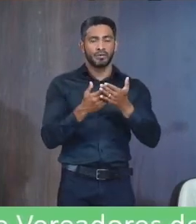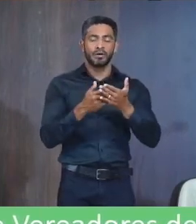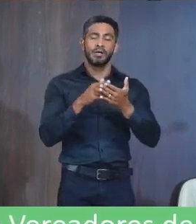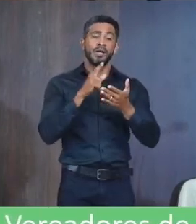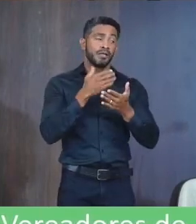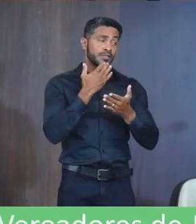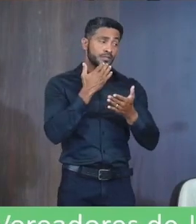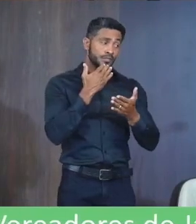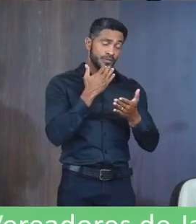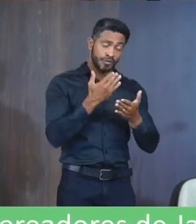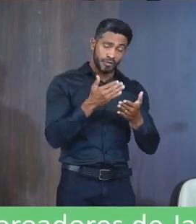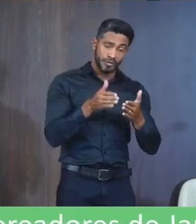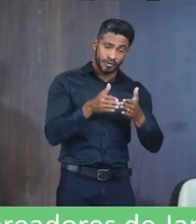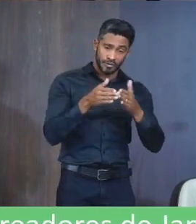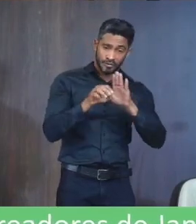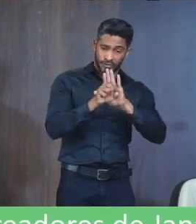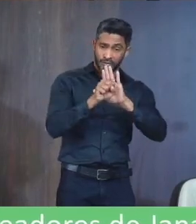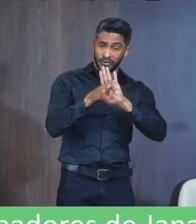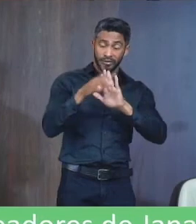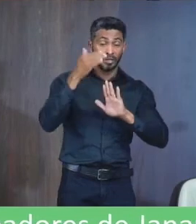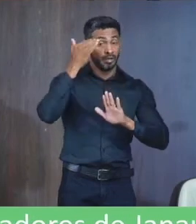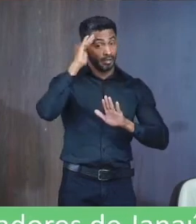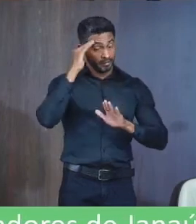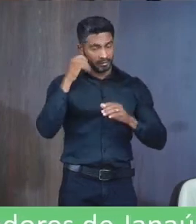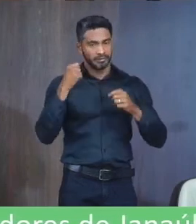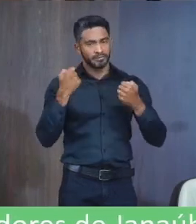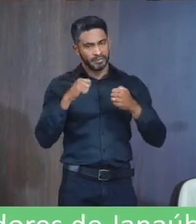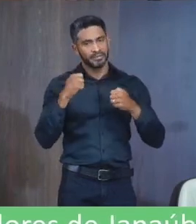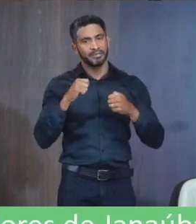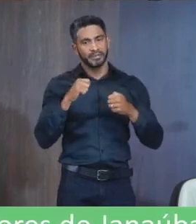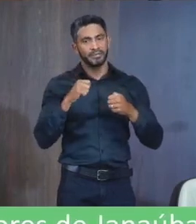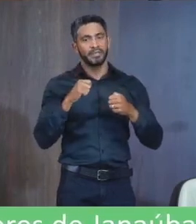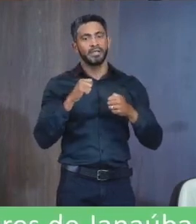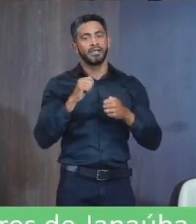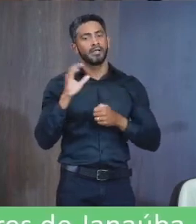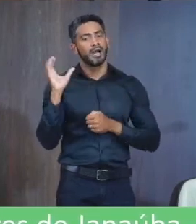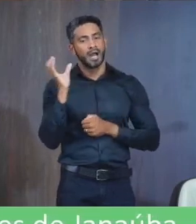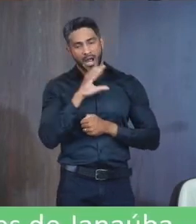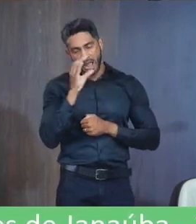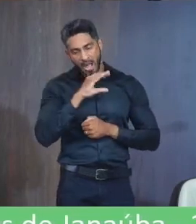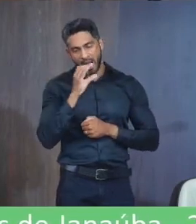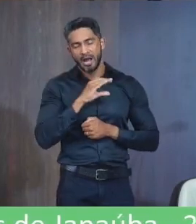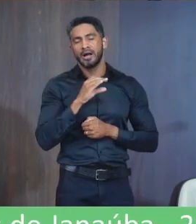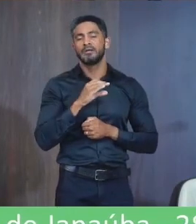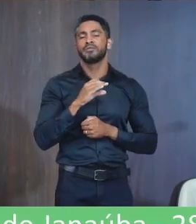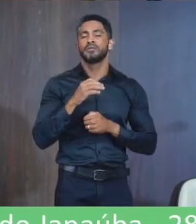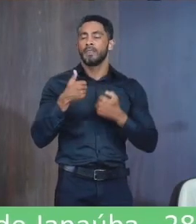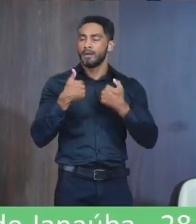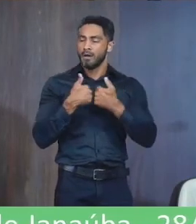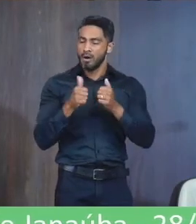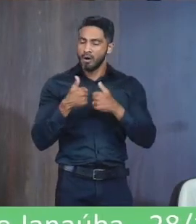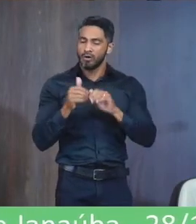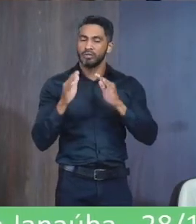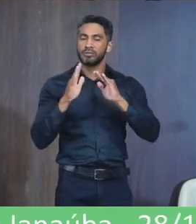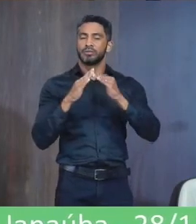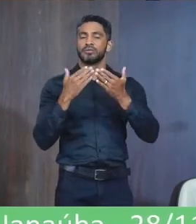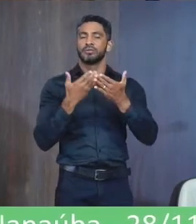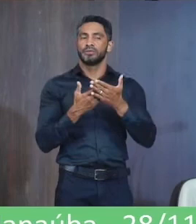requerimento Entendo eu Que tem que ter Prioridade Onde se passa O ônibus Escolar